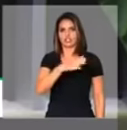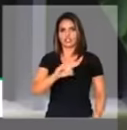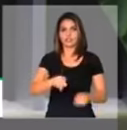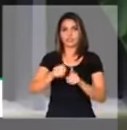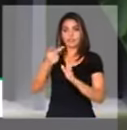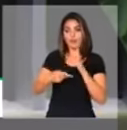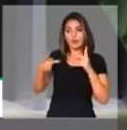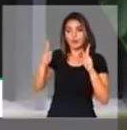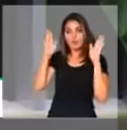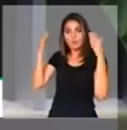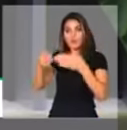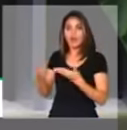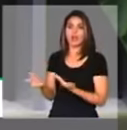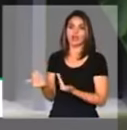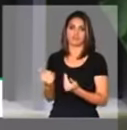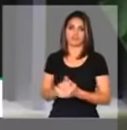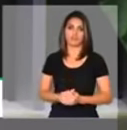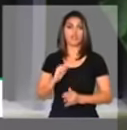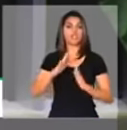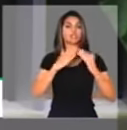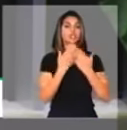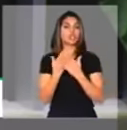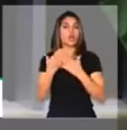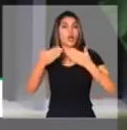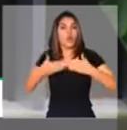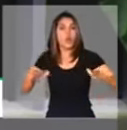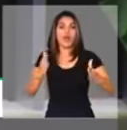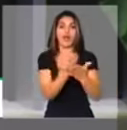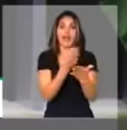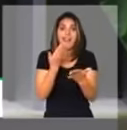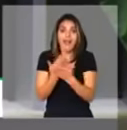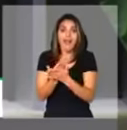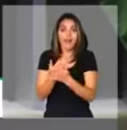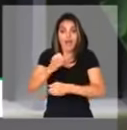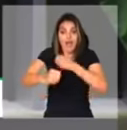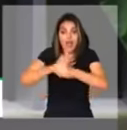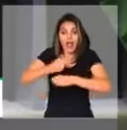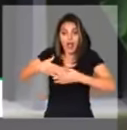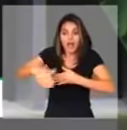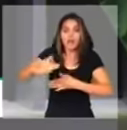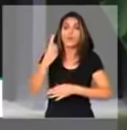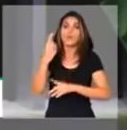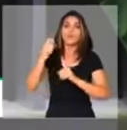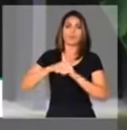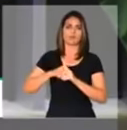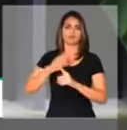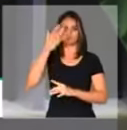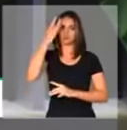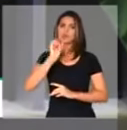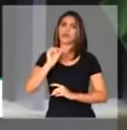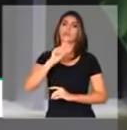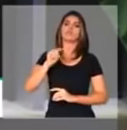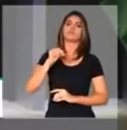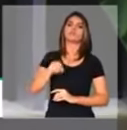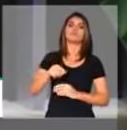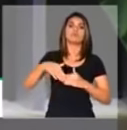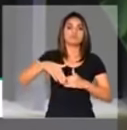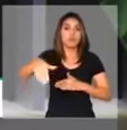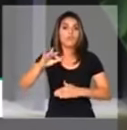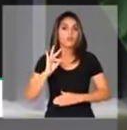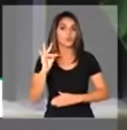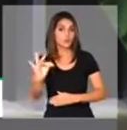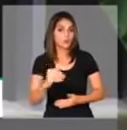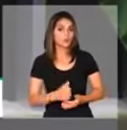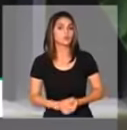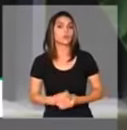letivo há mais de um mês e ainda não sabem o que vai acontecer. E há um risco ainda maior. Estamos